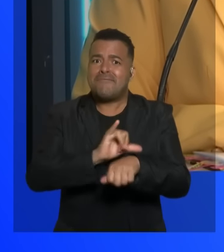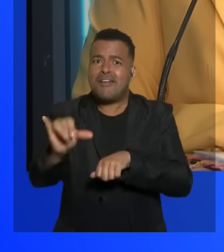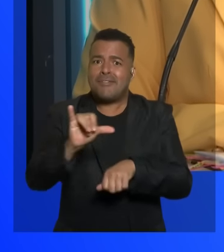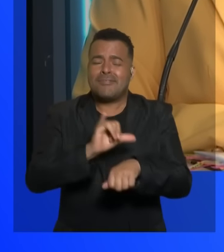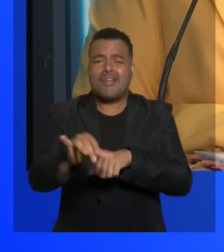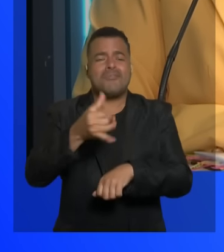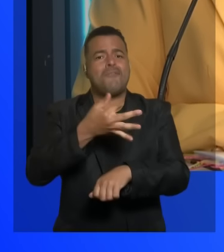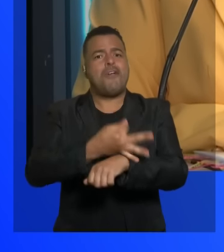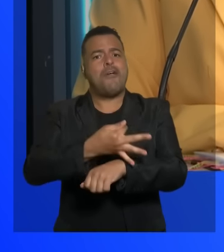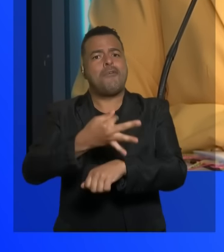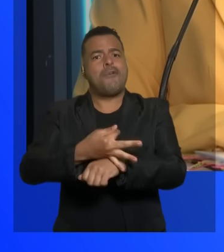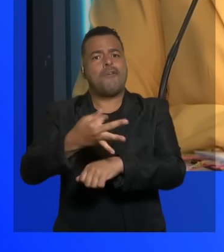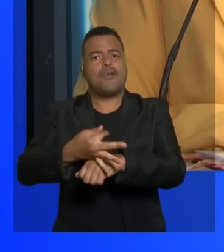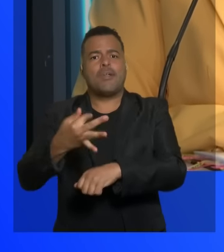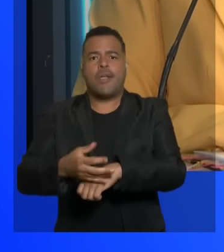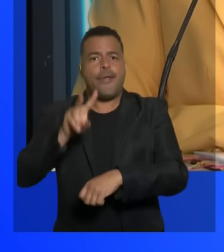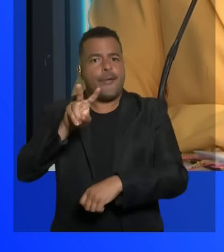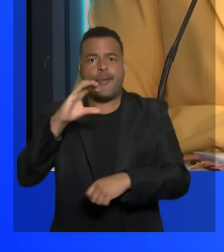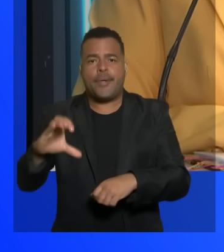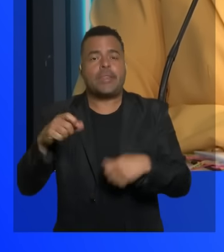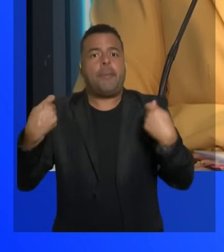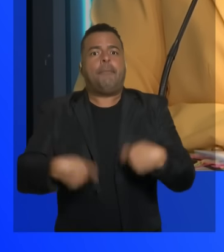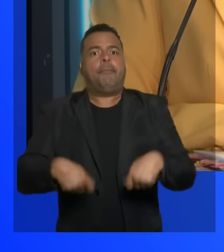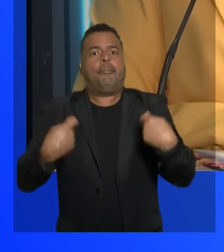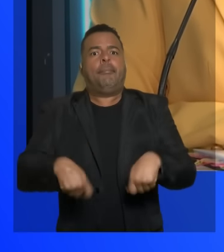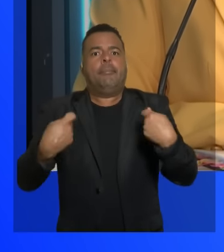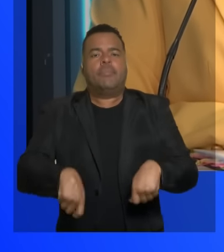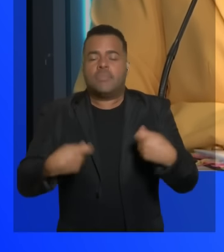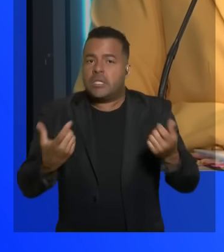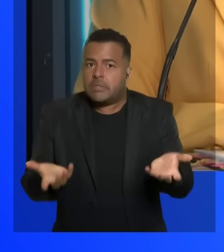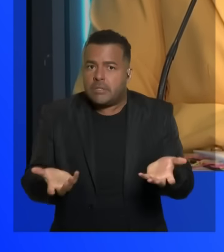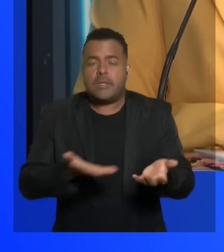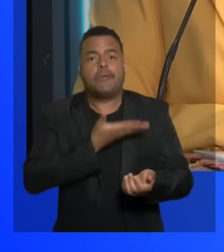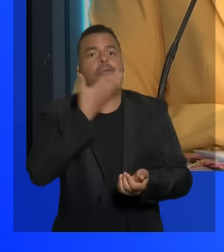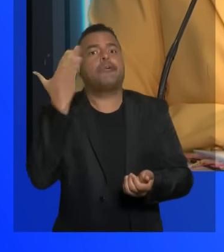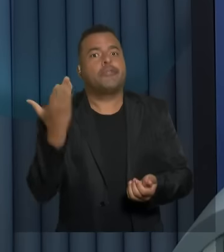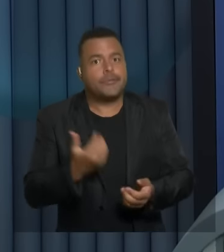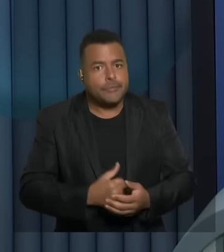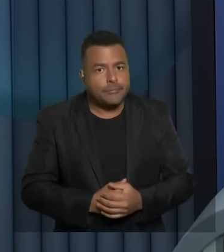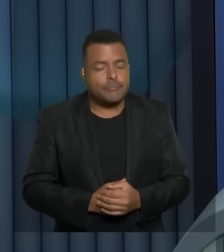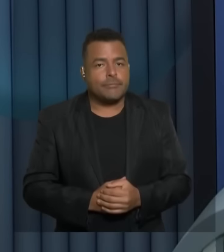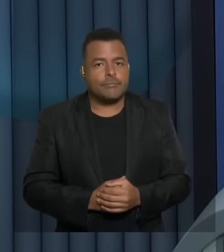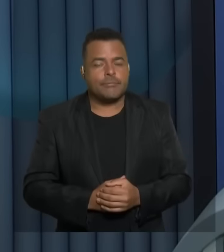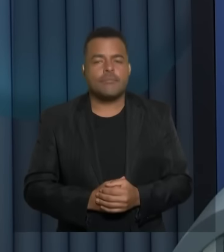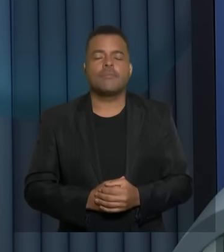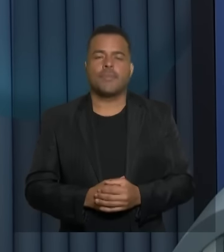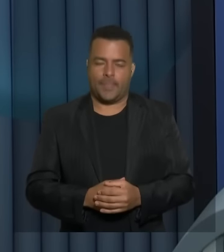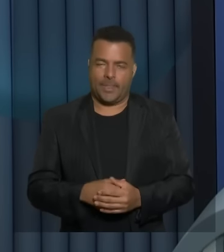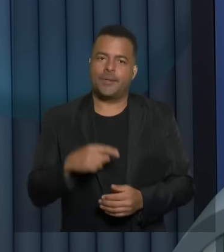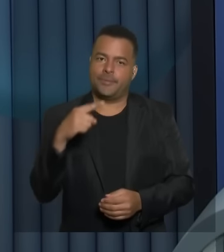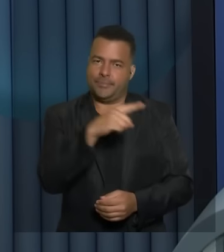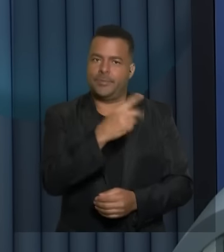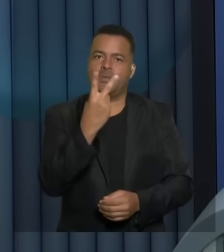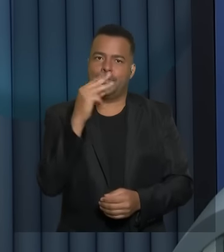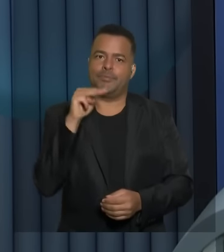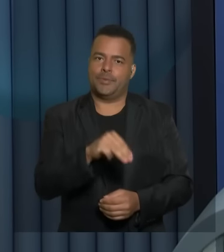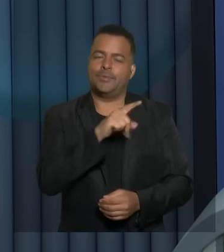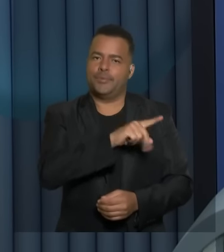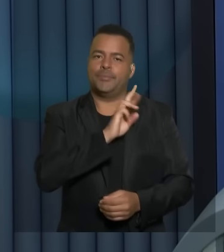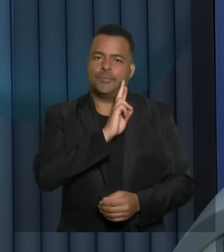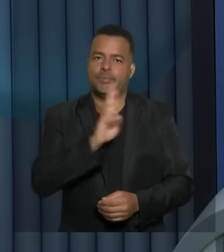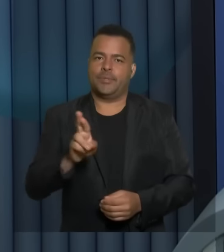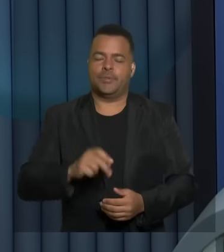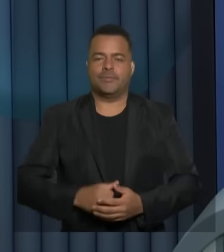nos momentos que Vitória da Conquista mais precisa da senhora? A senhora tem dois minutos para a resposta.